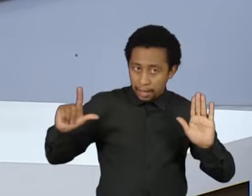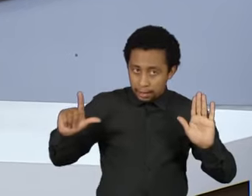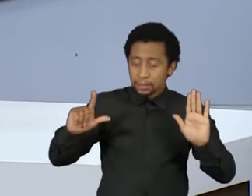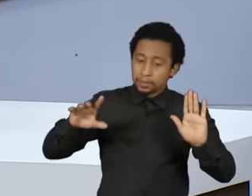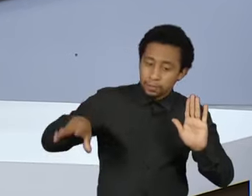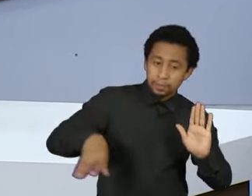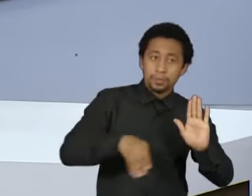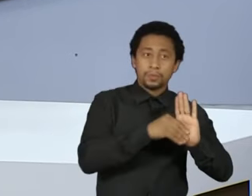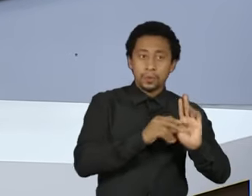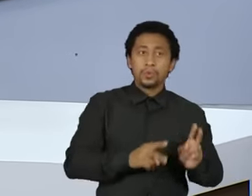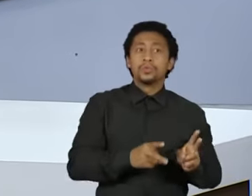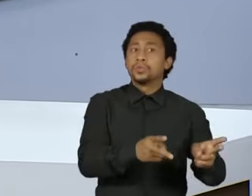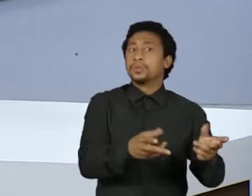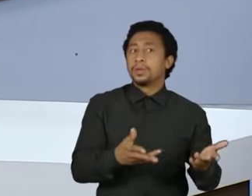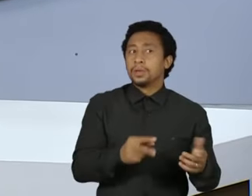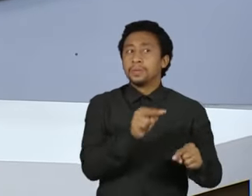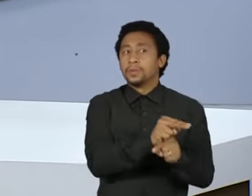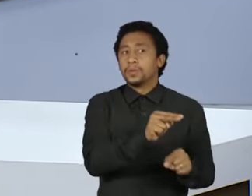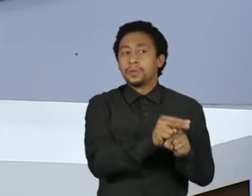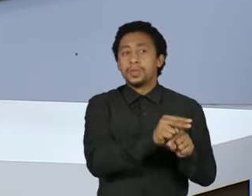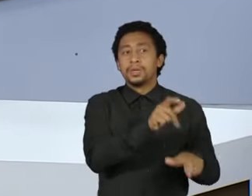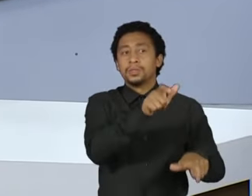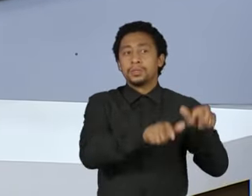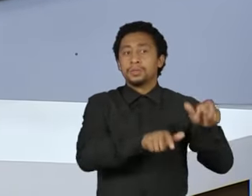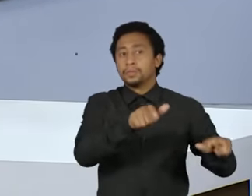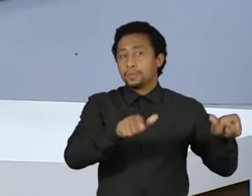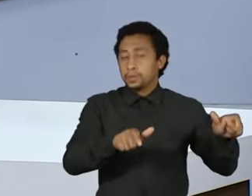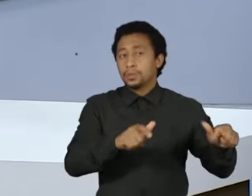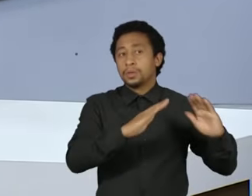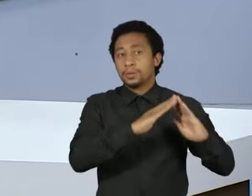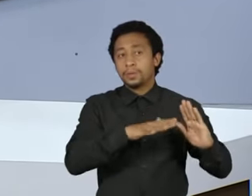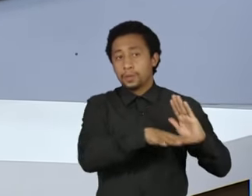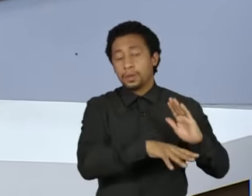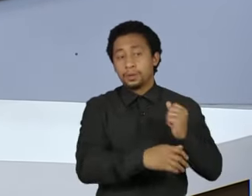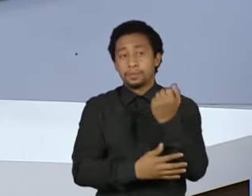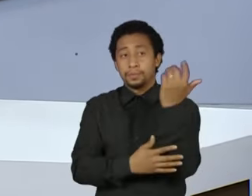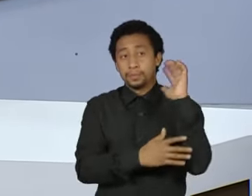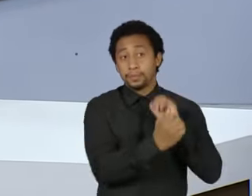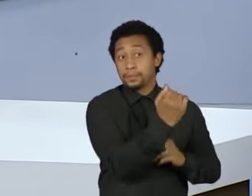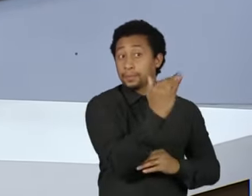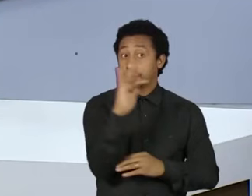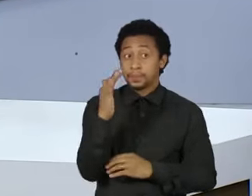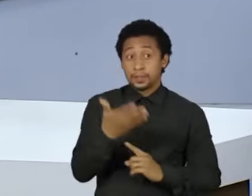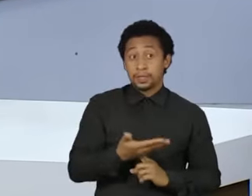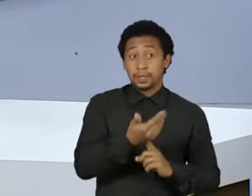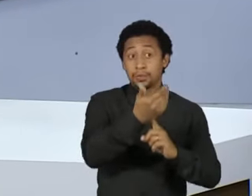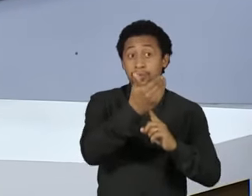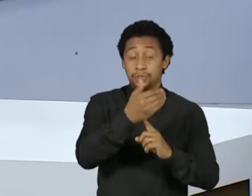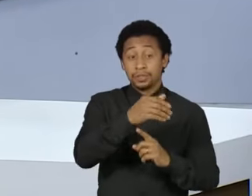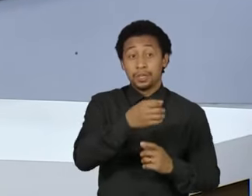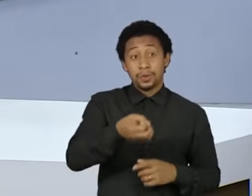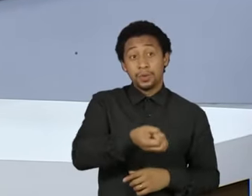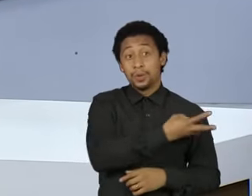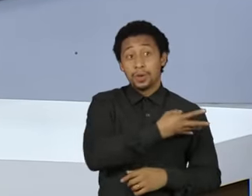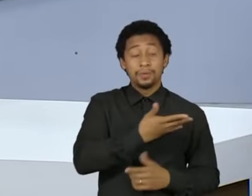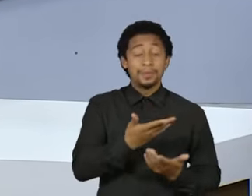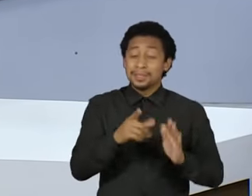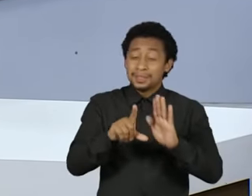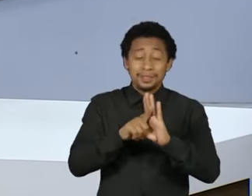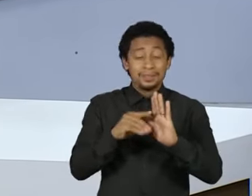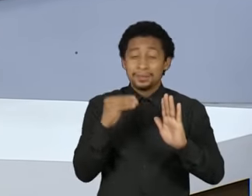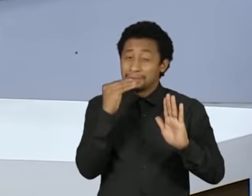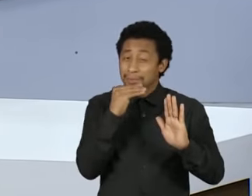está dentro da floresta, lá de fato. Biofármacos, biotecnologia, a legislação é ruim, é mal